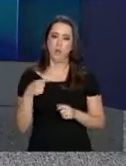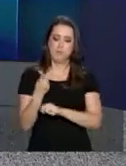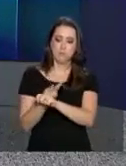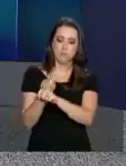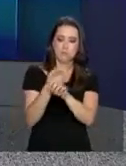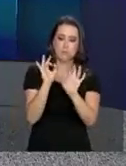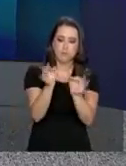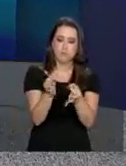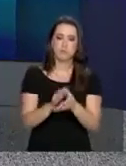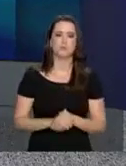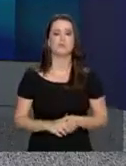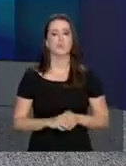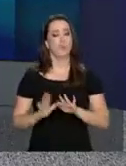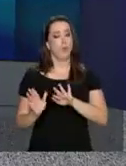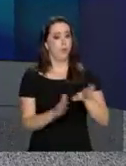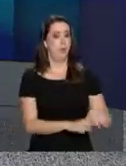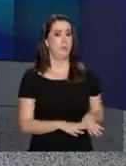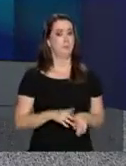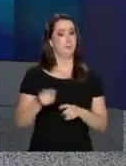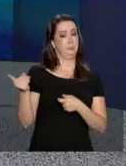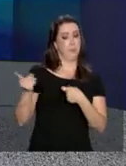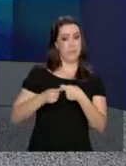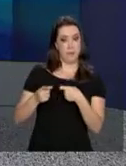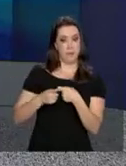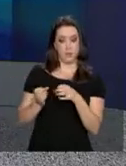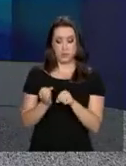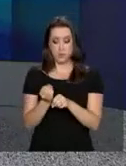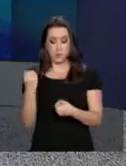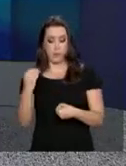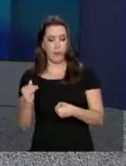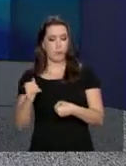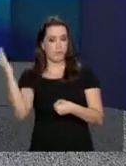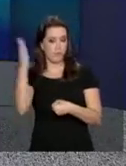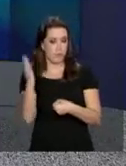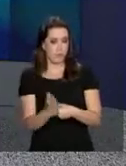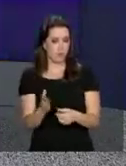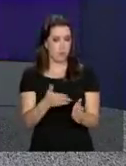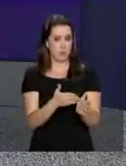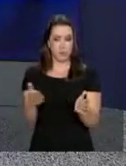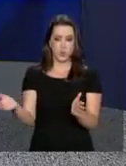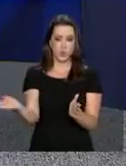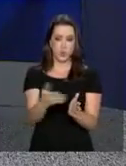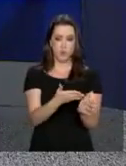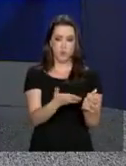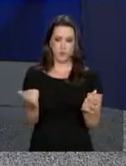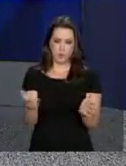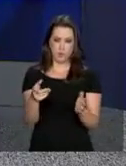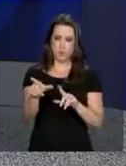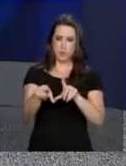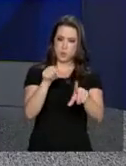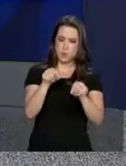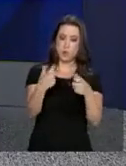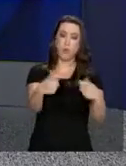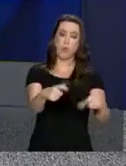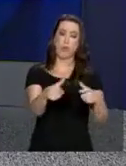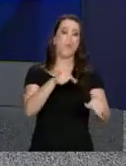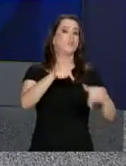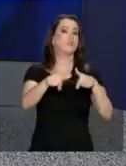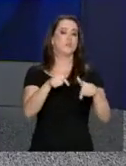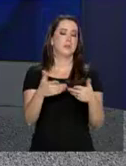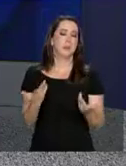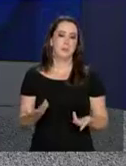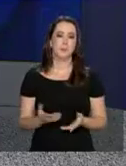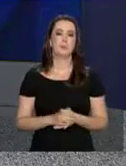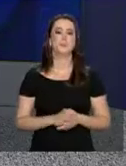formados no exterior têm agora um novo prazo para escolher onde vão atuar pelo programa Mais Médicos. Já os médicos com